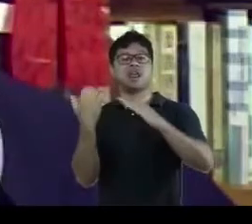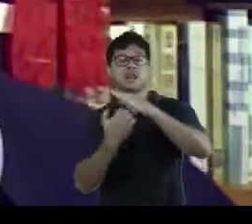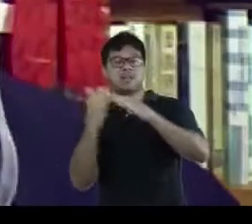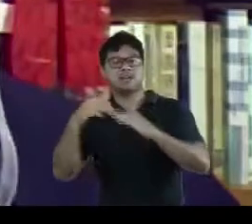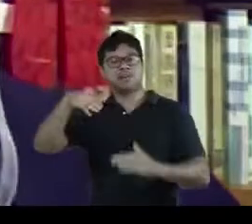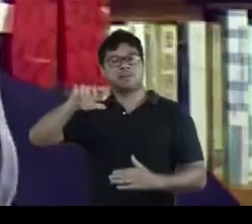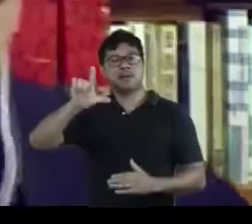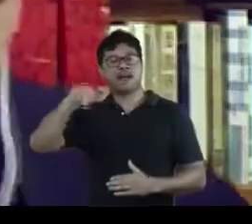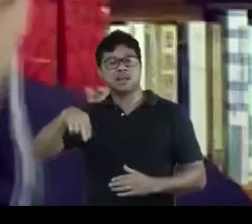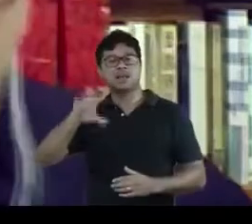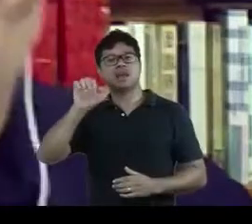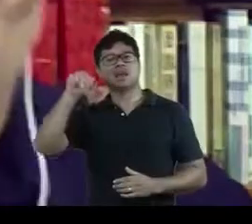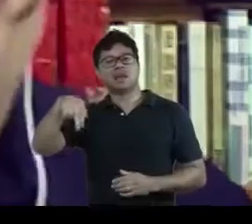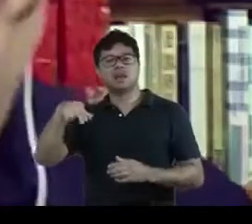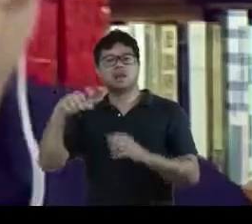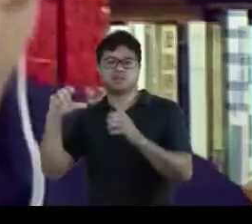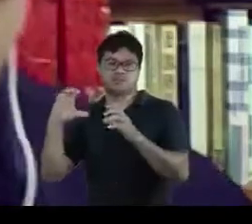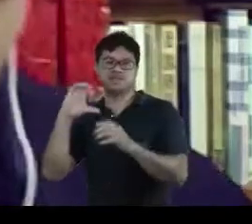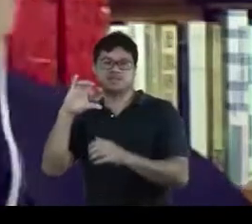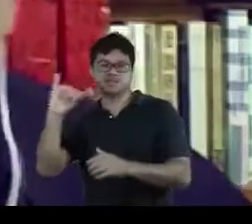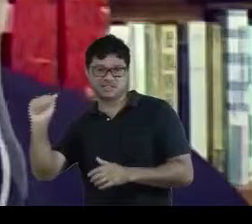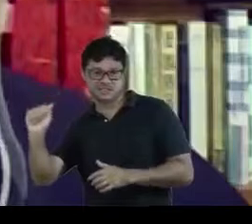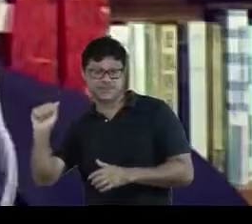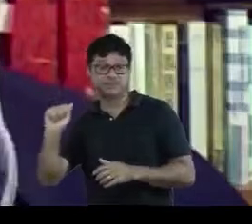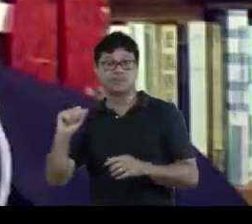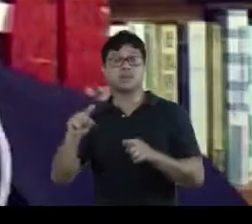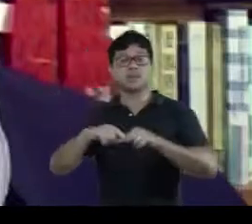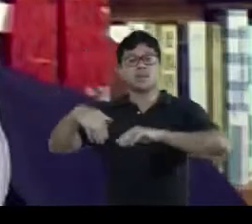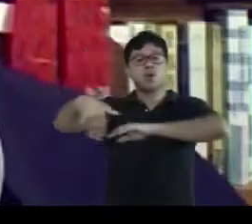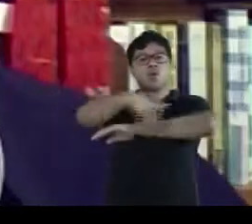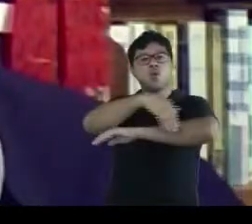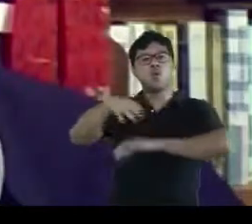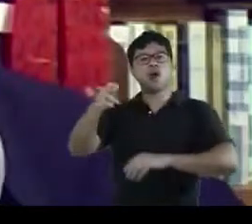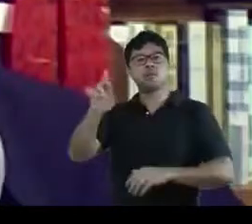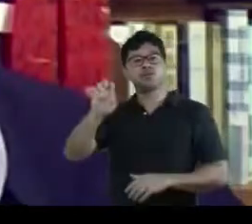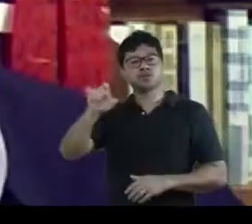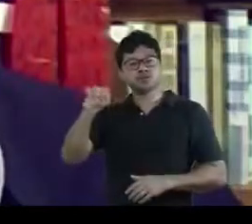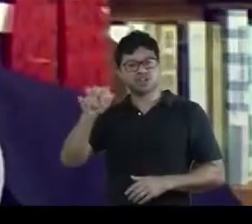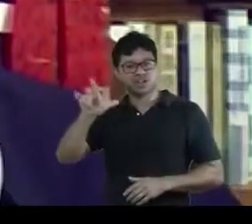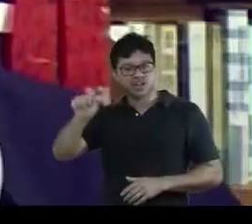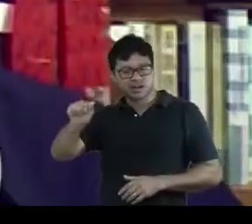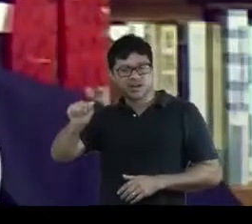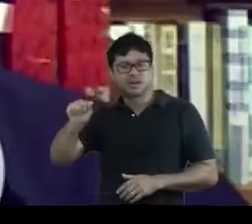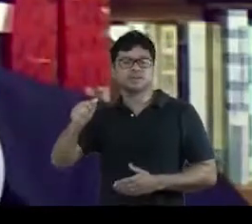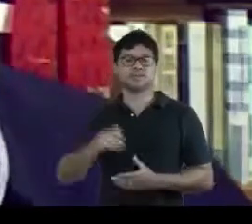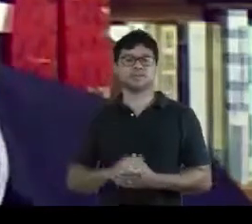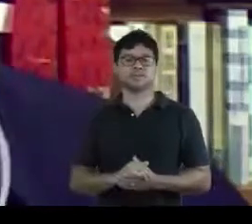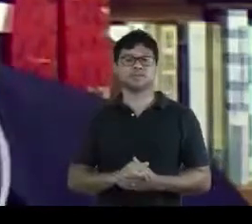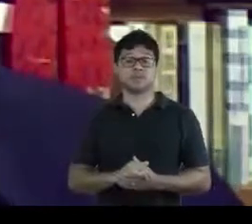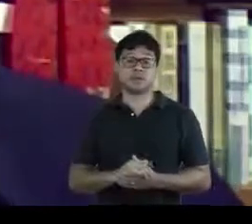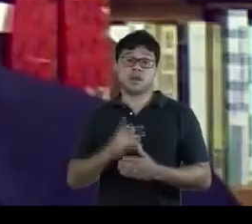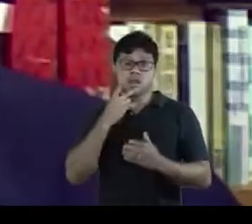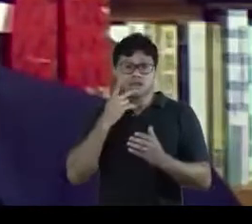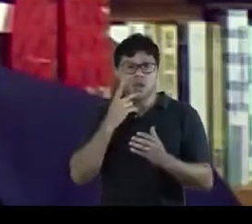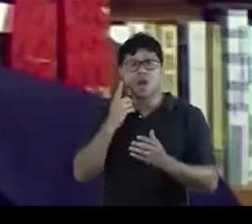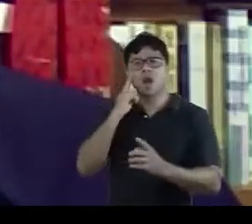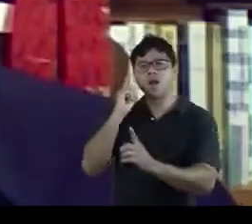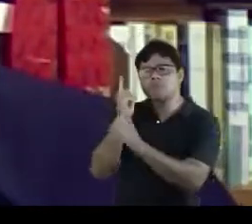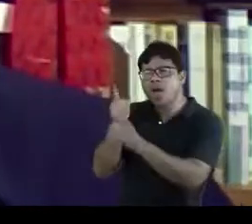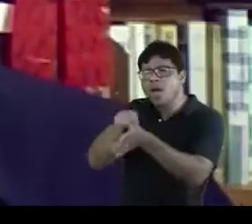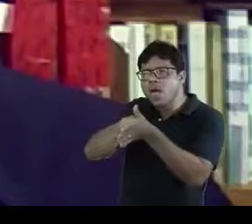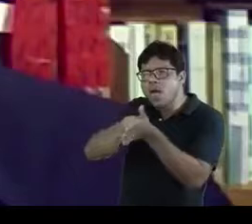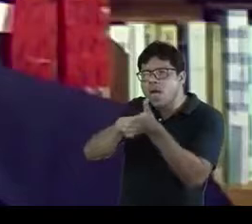Mellini, Kahn e Companhia, e o endereço de Bruxelas, Leipzig e Livorno. De acordo com a monumental